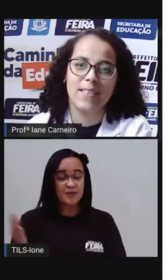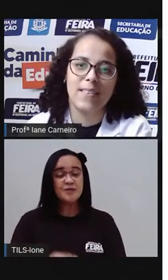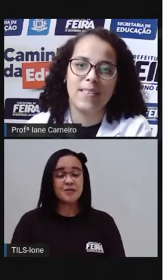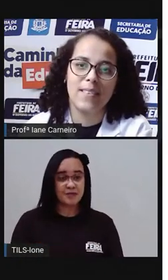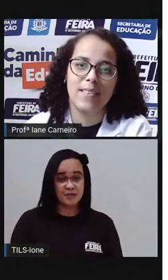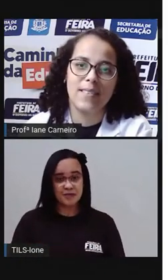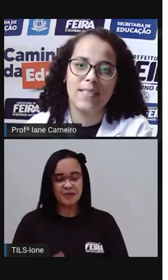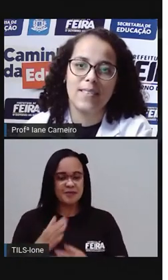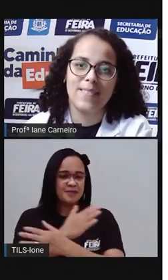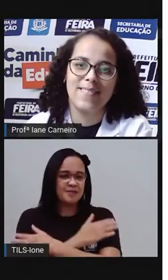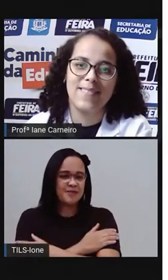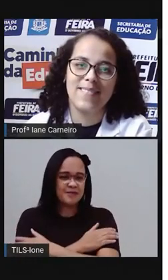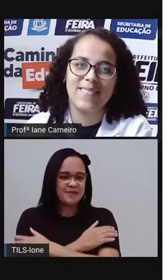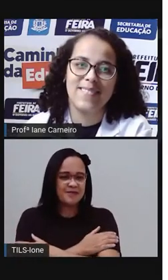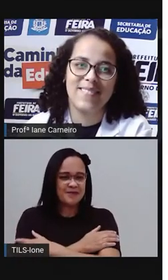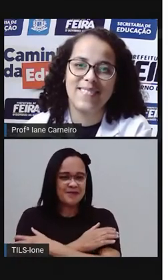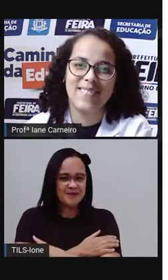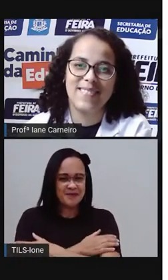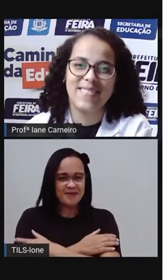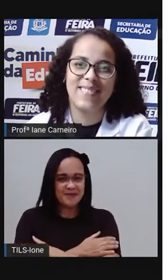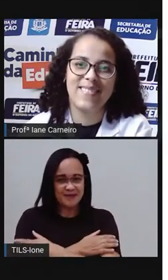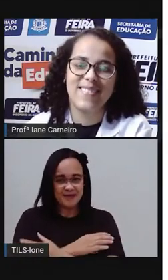te abraçar